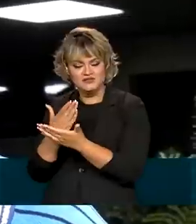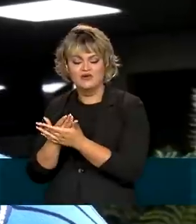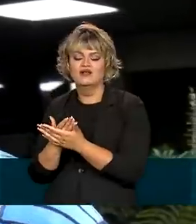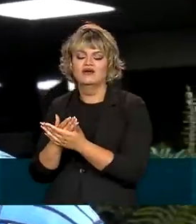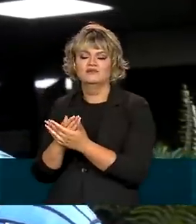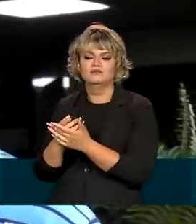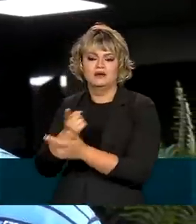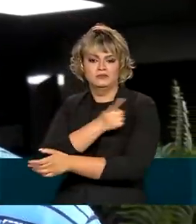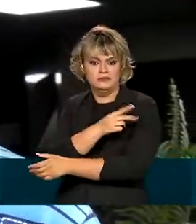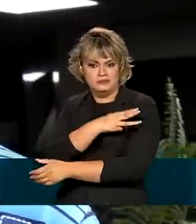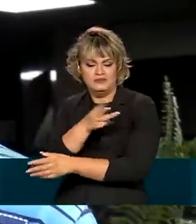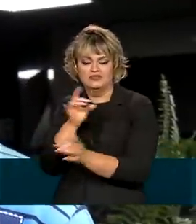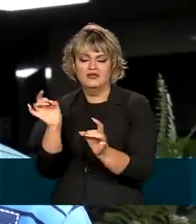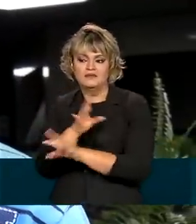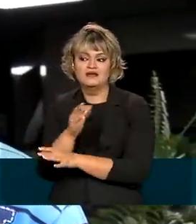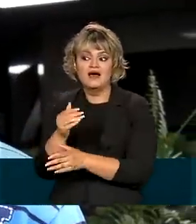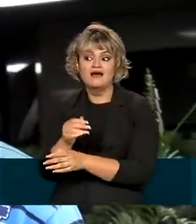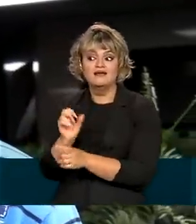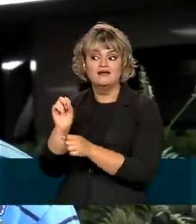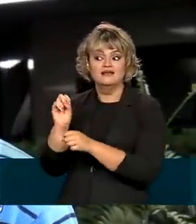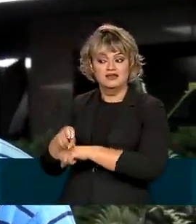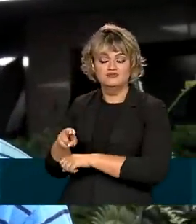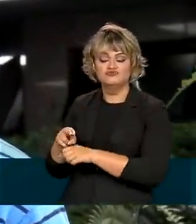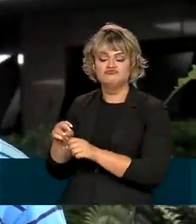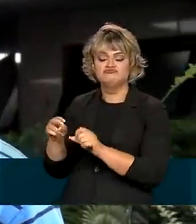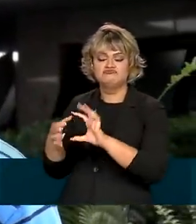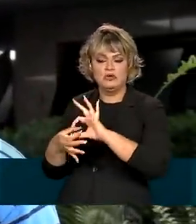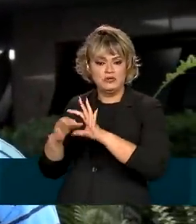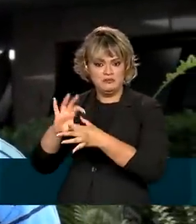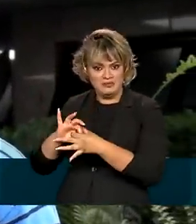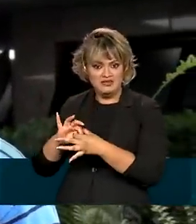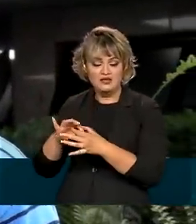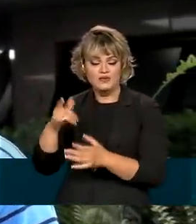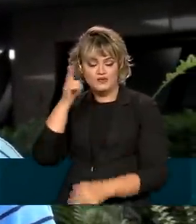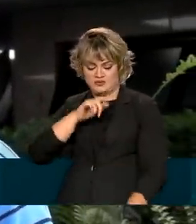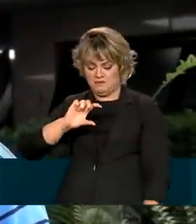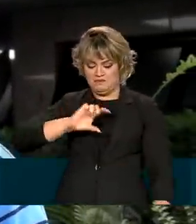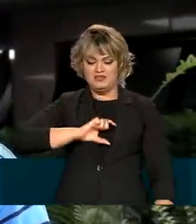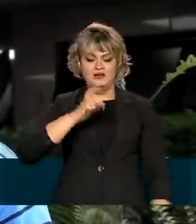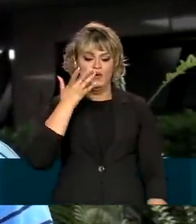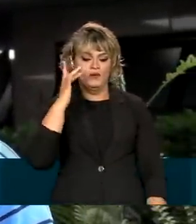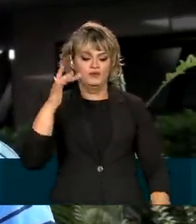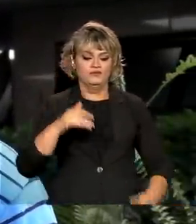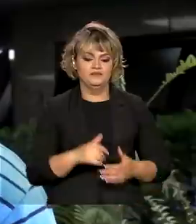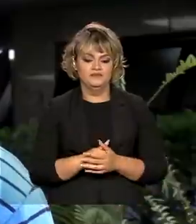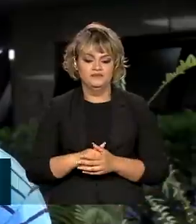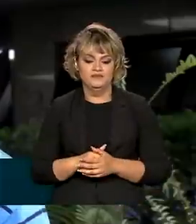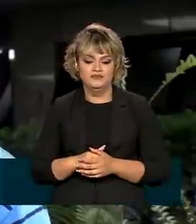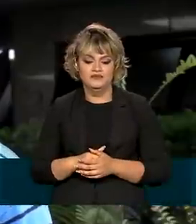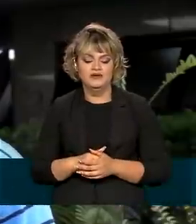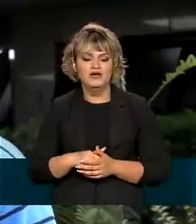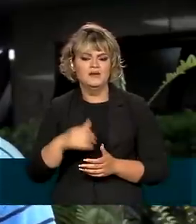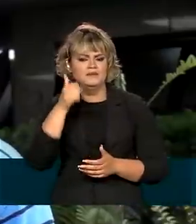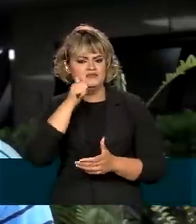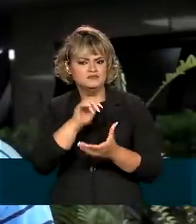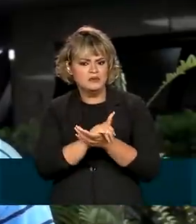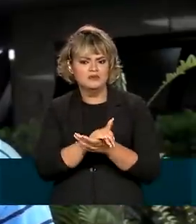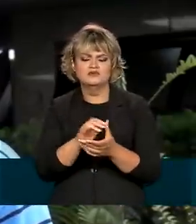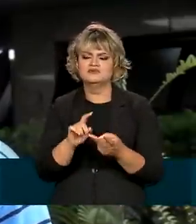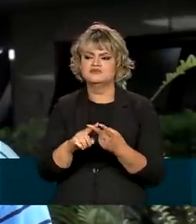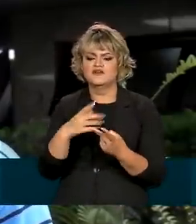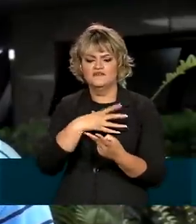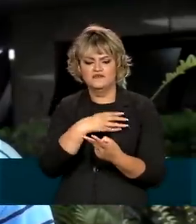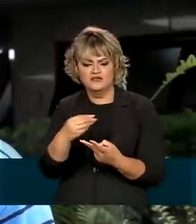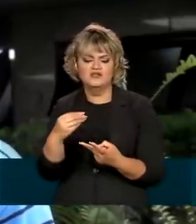Olimpíada Brasileira de Matemática e levou para casa a medalha de ouro. Minha esposa e meus filhos sempre foram